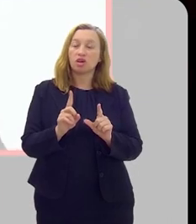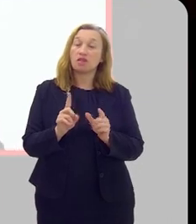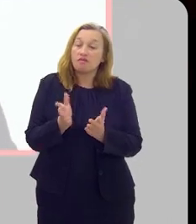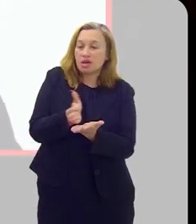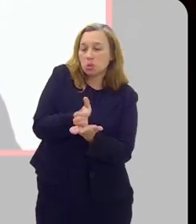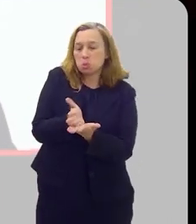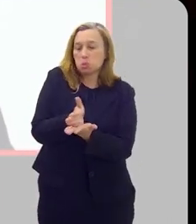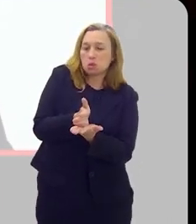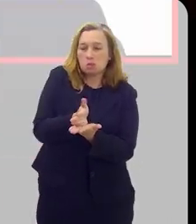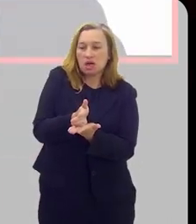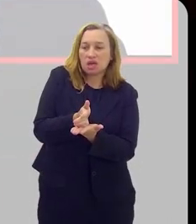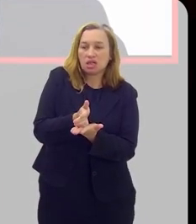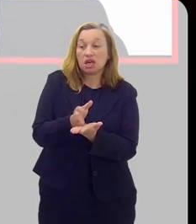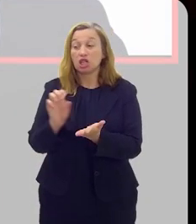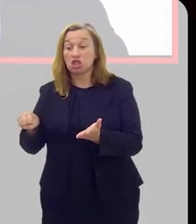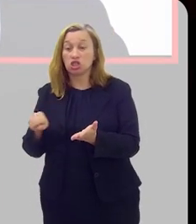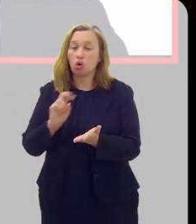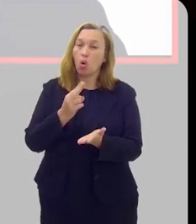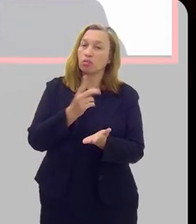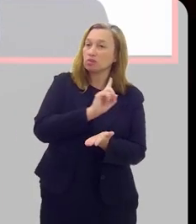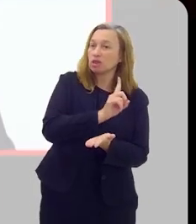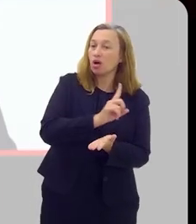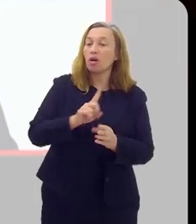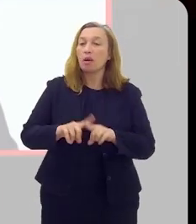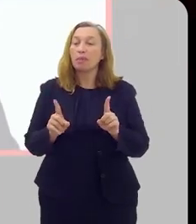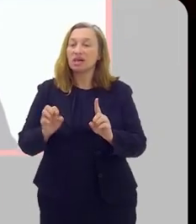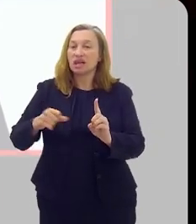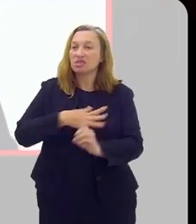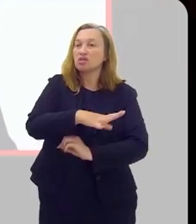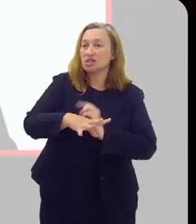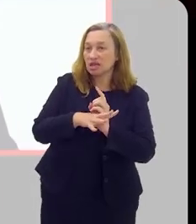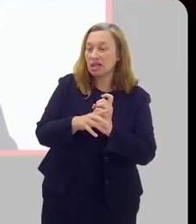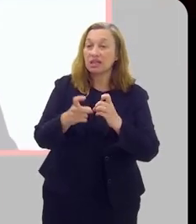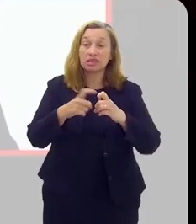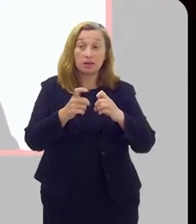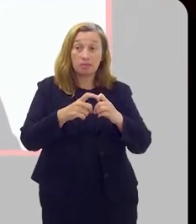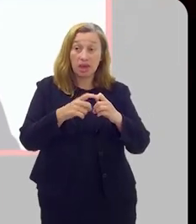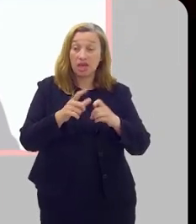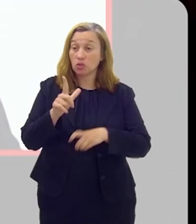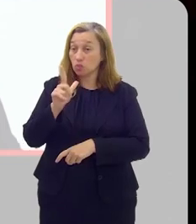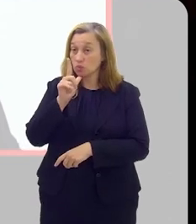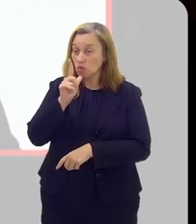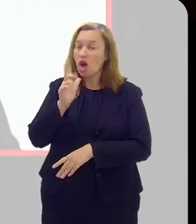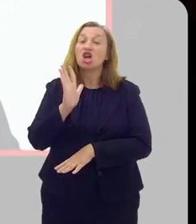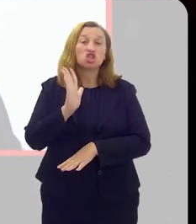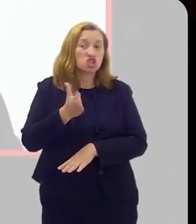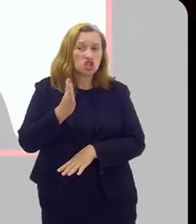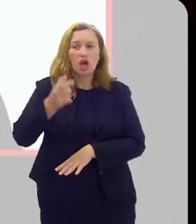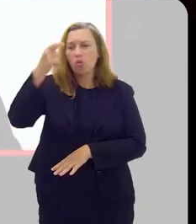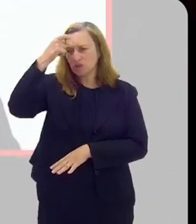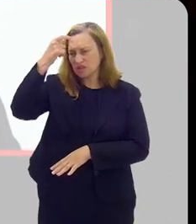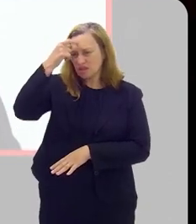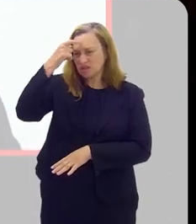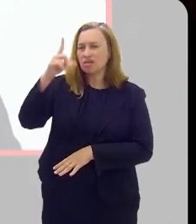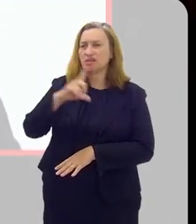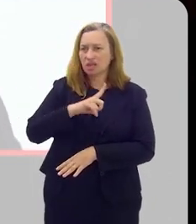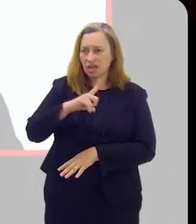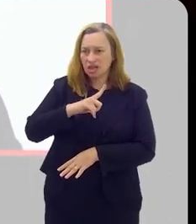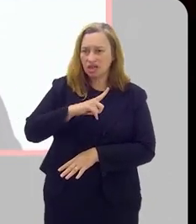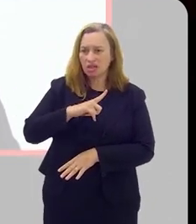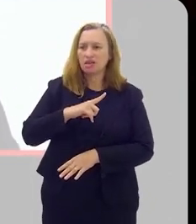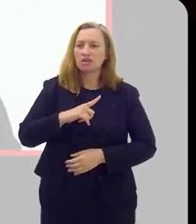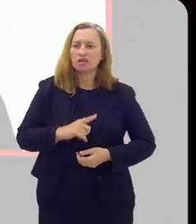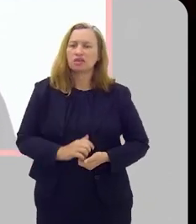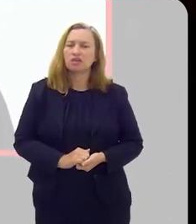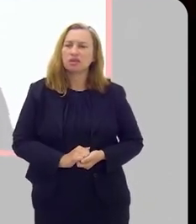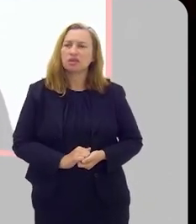pouco em cima do muro. Mas a sociedade brasileira de urologia já é muito contundente na posição de que não,